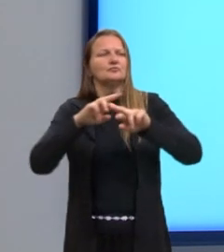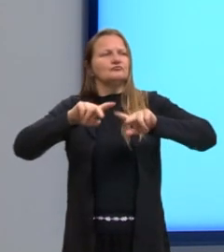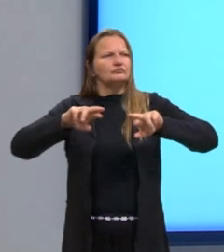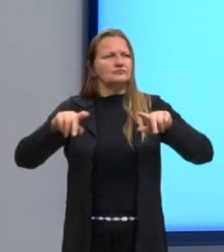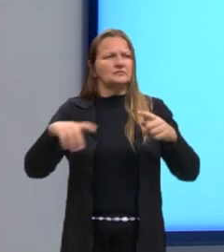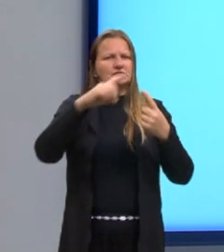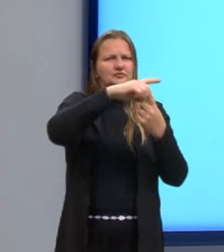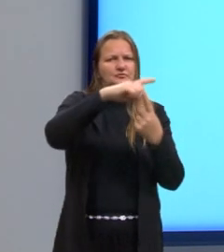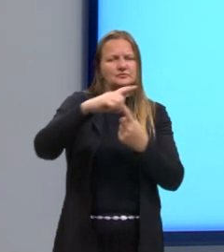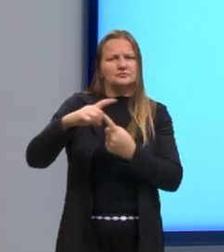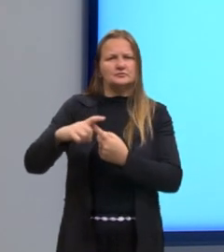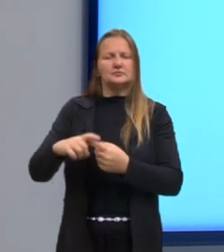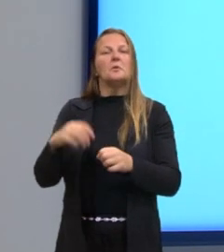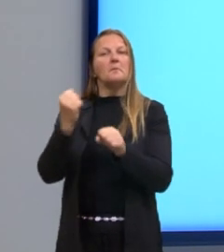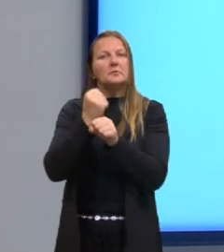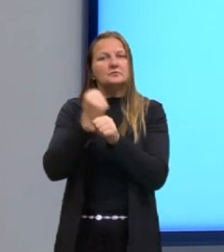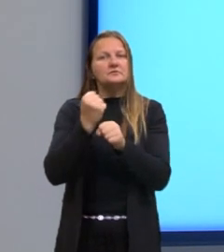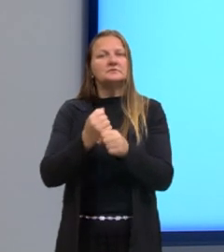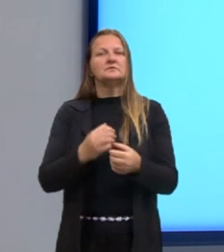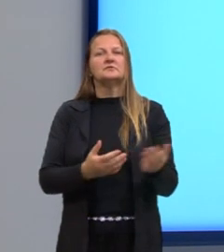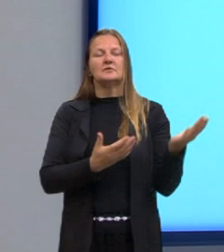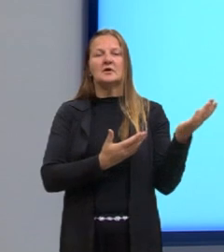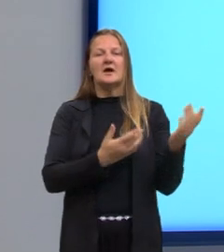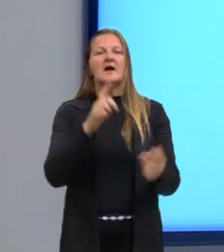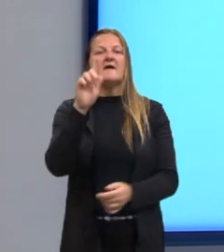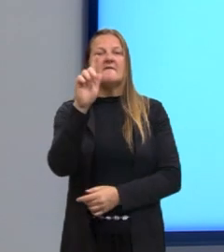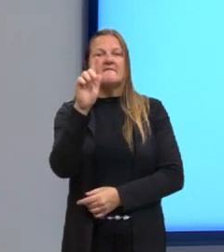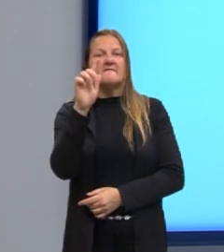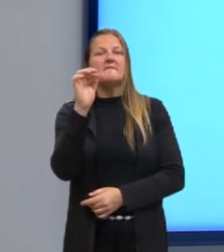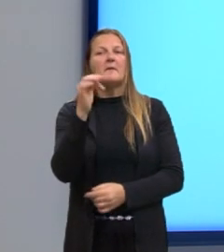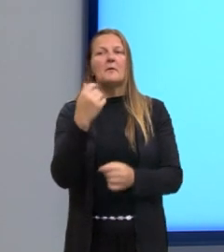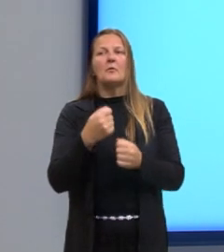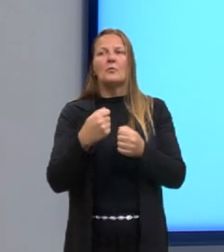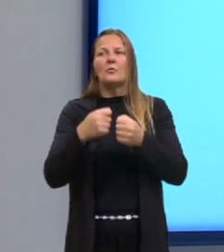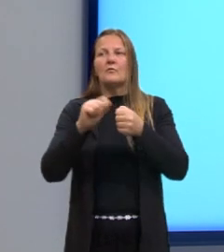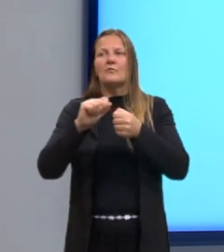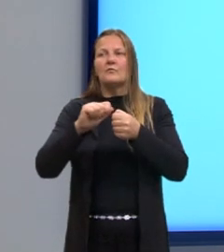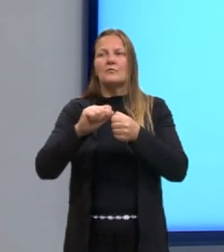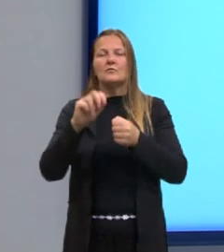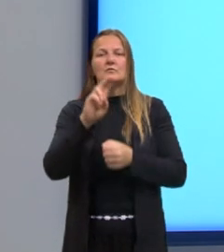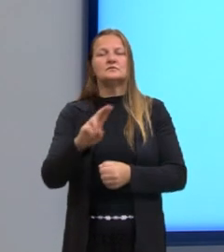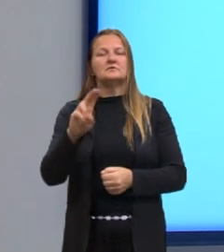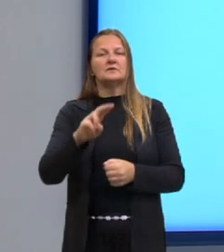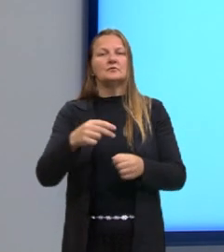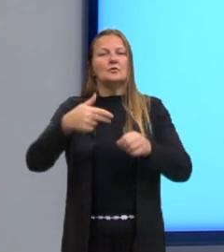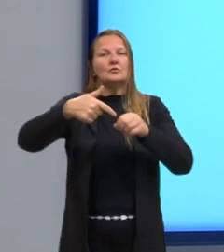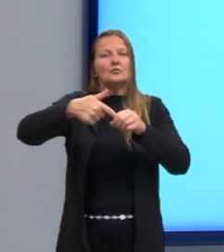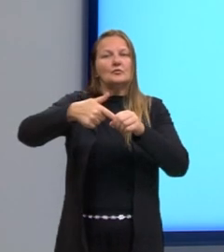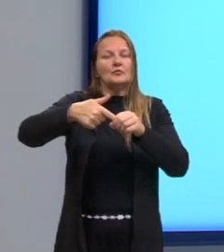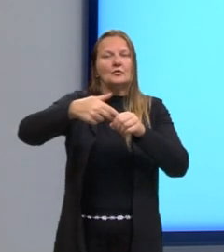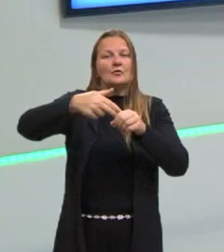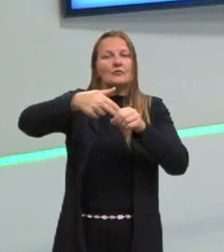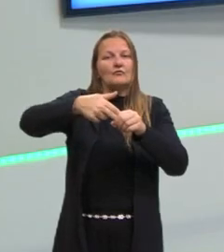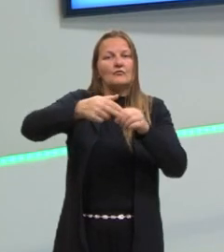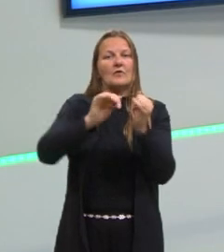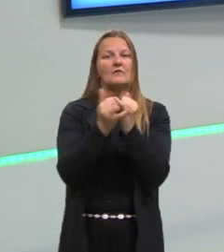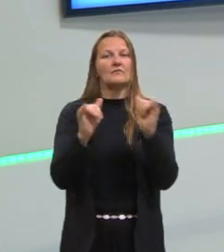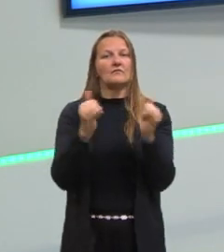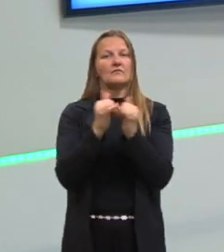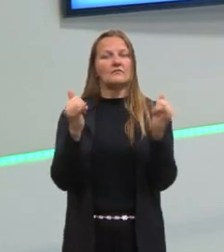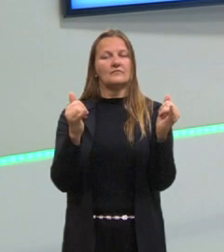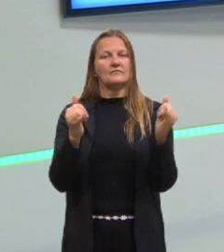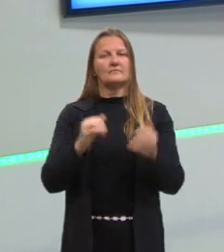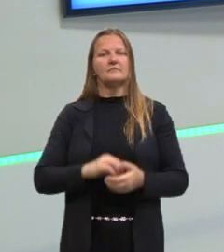fazer um destrava-língua. Então, gente, qual desses aqui que pode ser usado, que a gente conhece mais como biocombustível, como